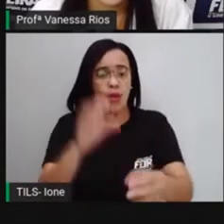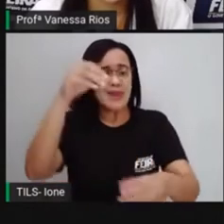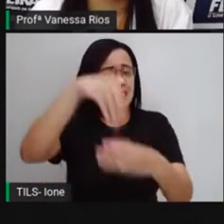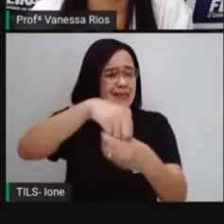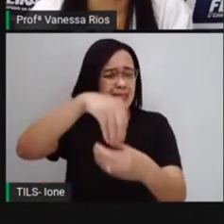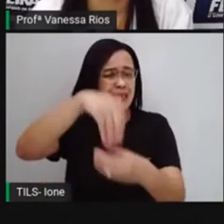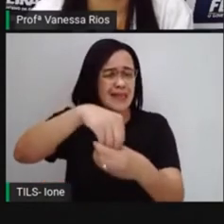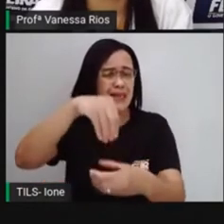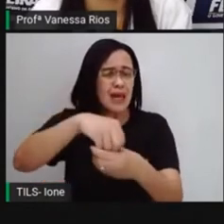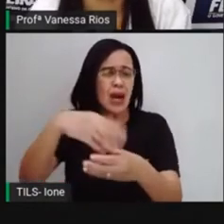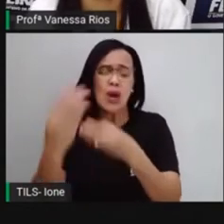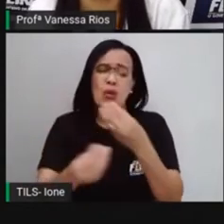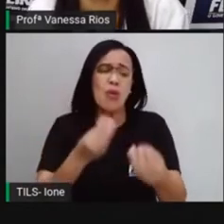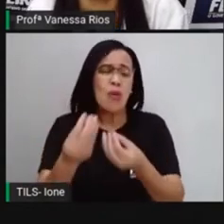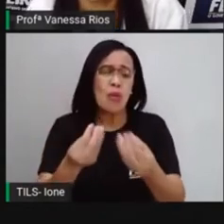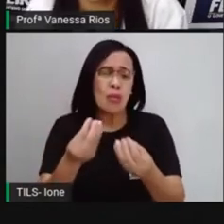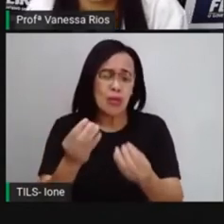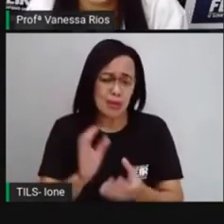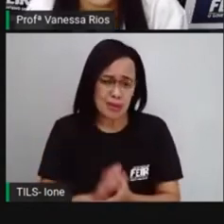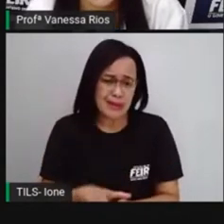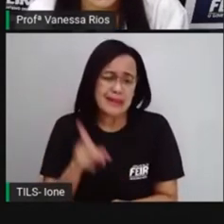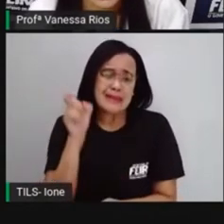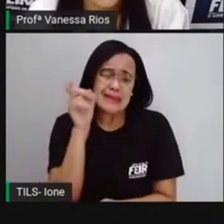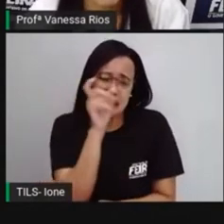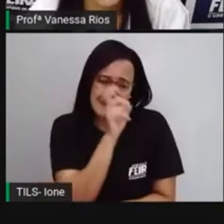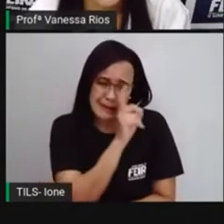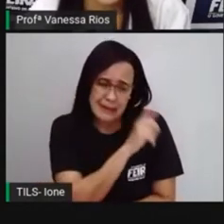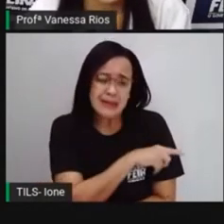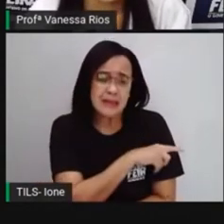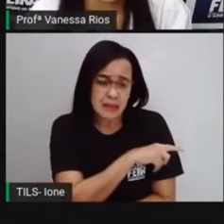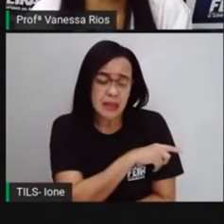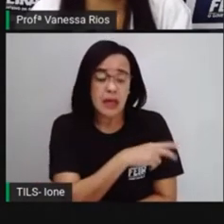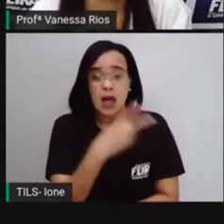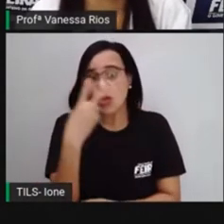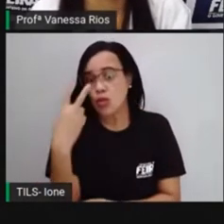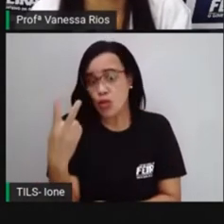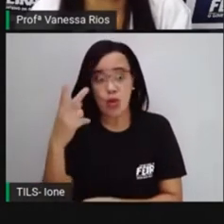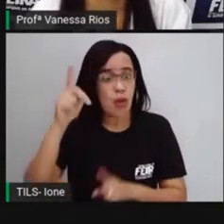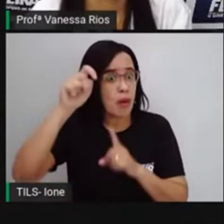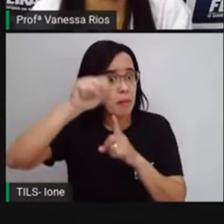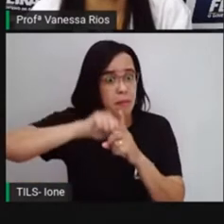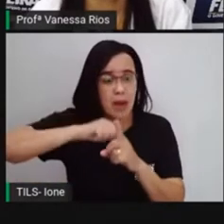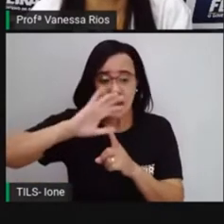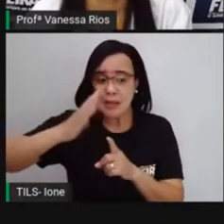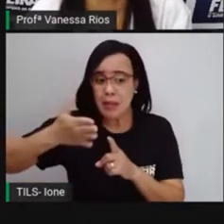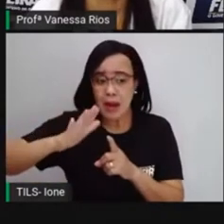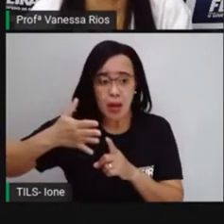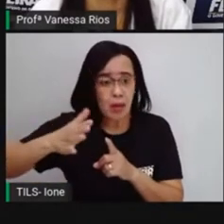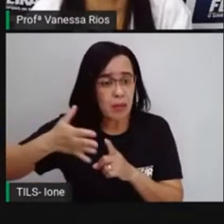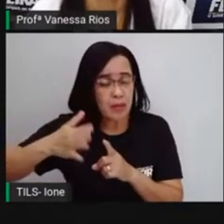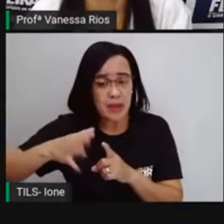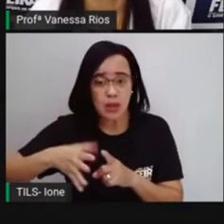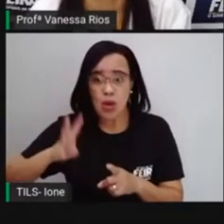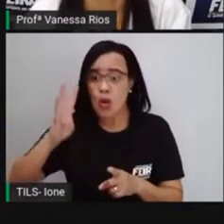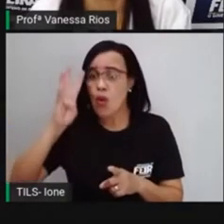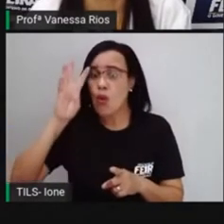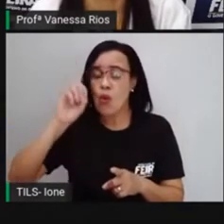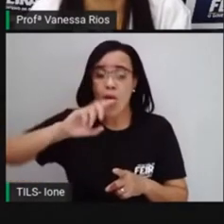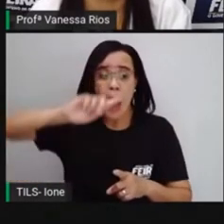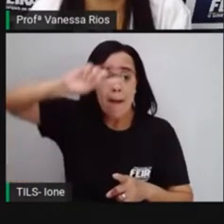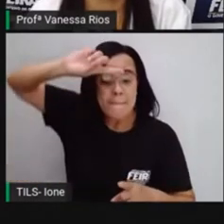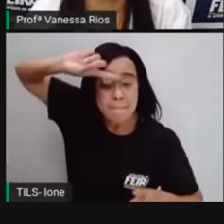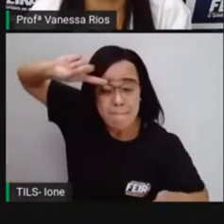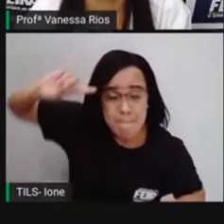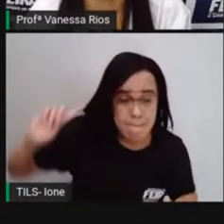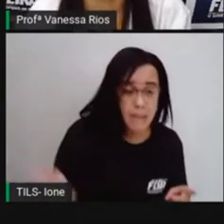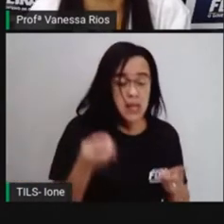difícil, durava cerca de dois meses, e estima-se que quatro milhões de africanos tenham desembarcado